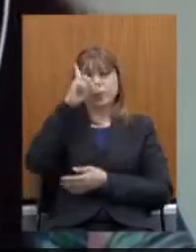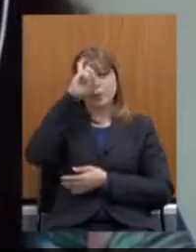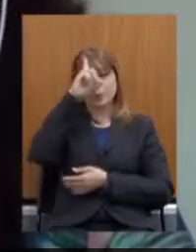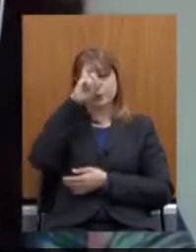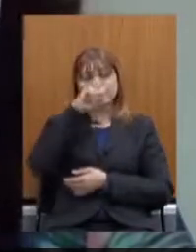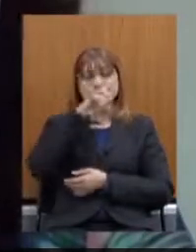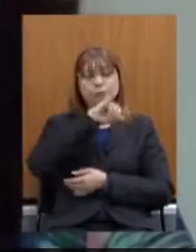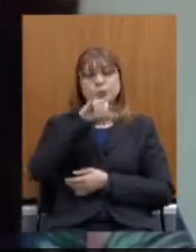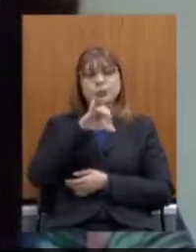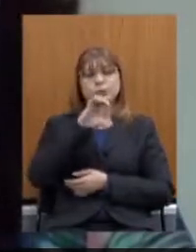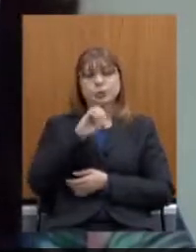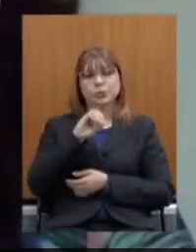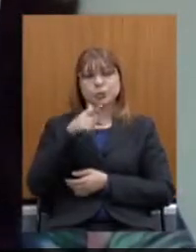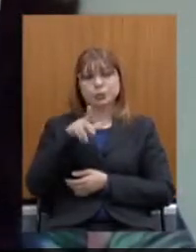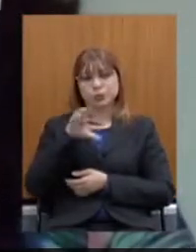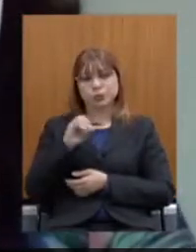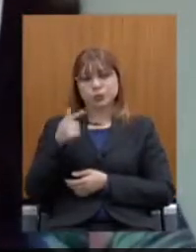23.